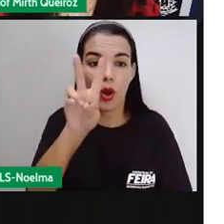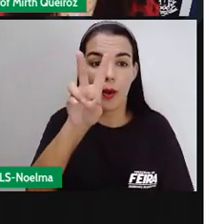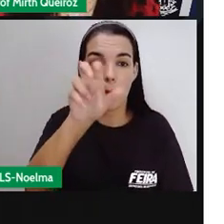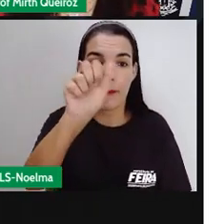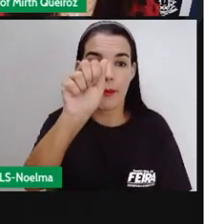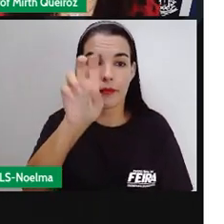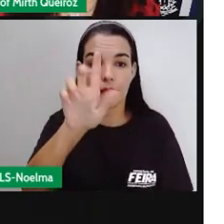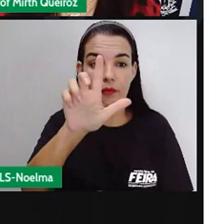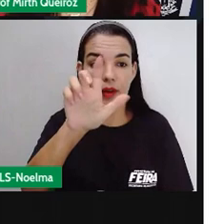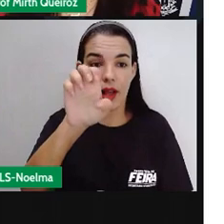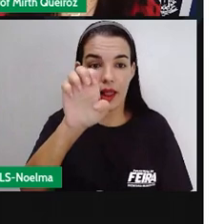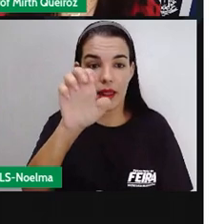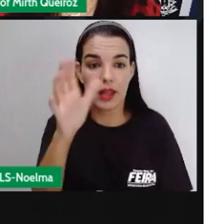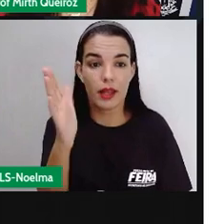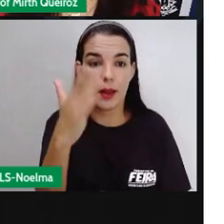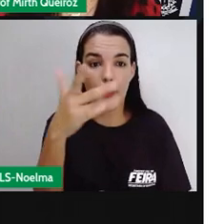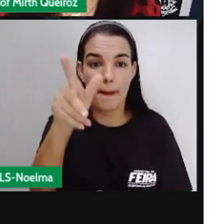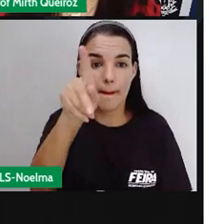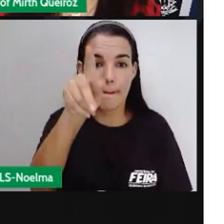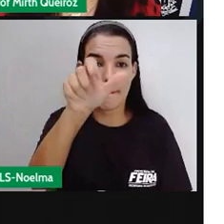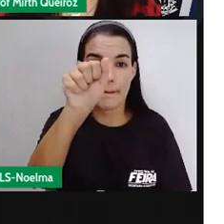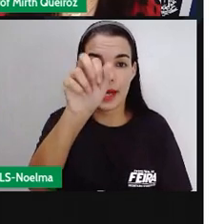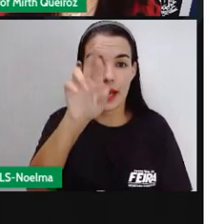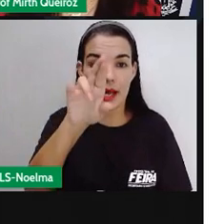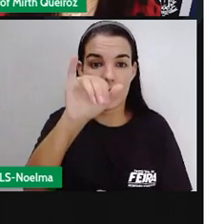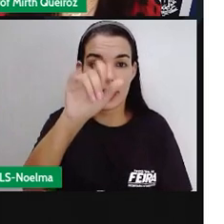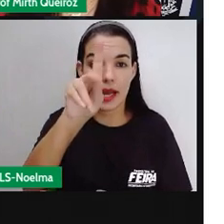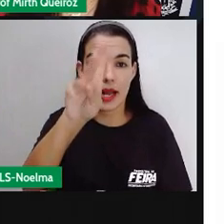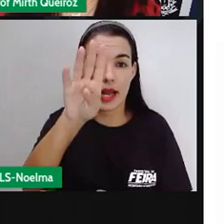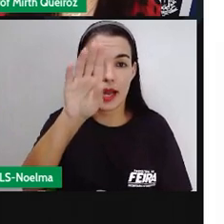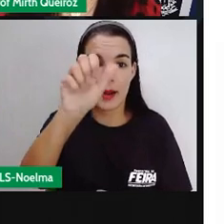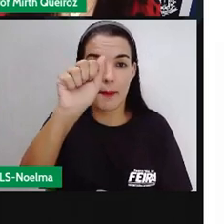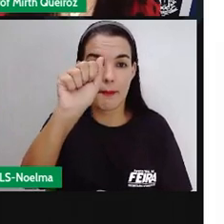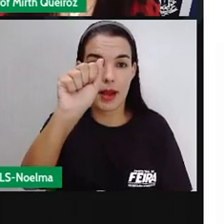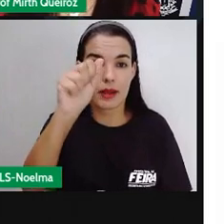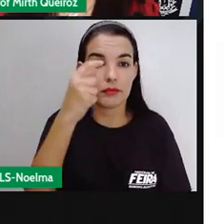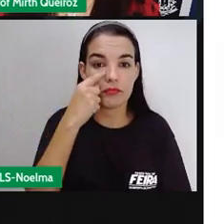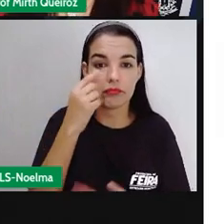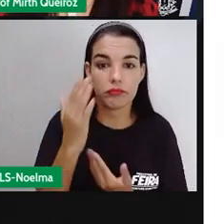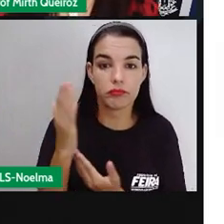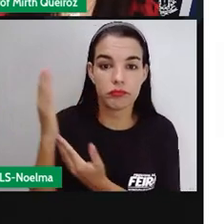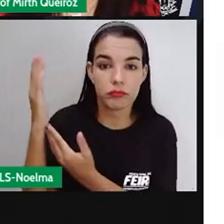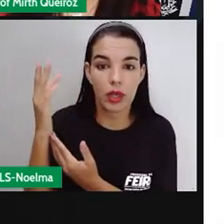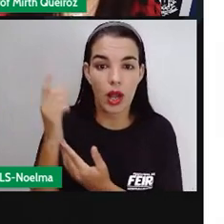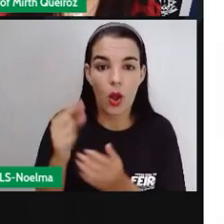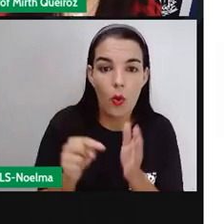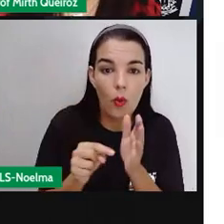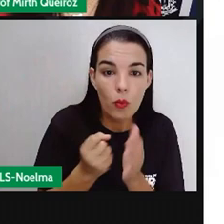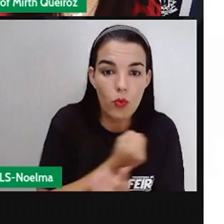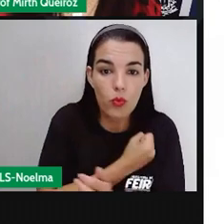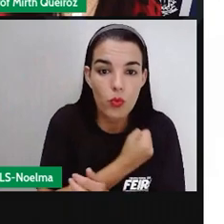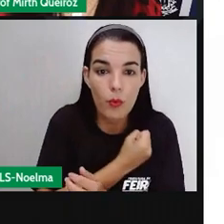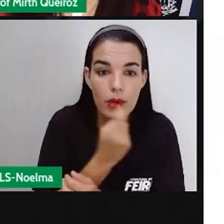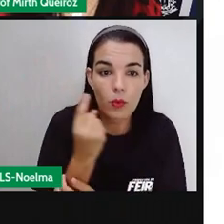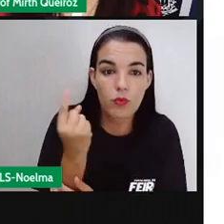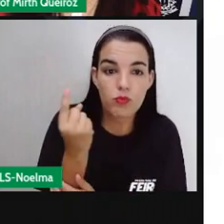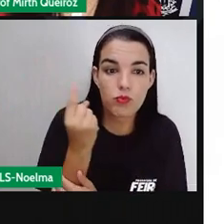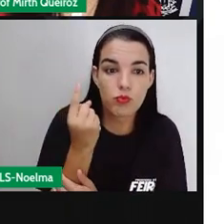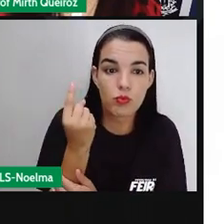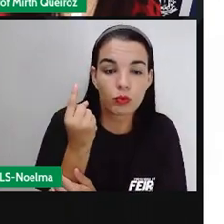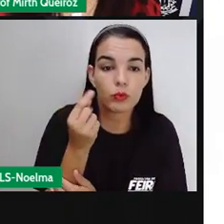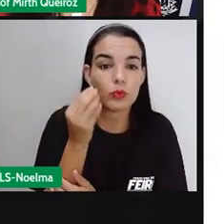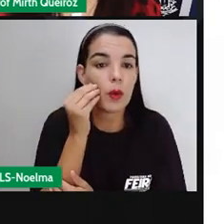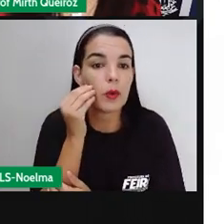número 1, aqui no Rio de Janeiro, onde tem o número 1 aqui, é o Vale do Paraíba. Essa